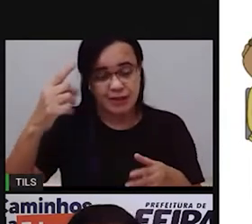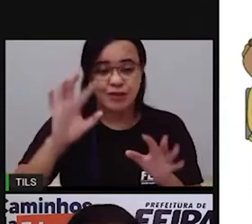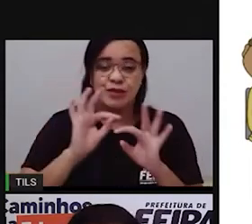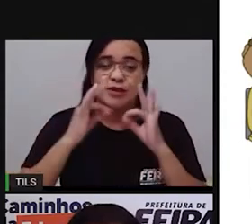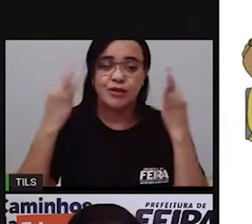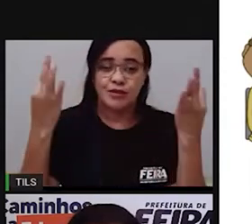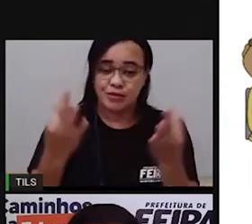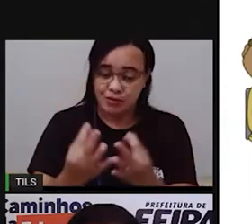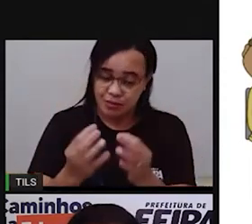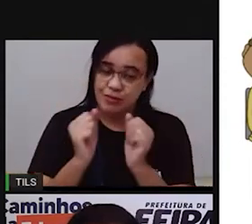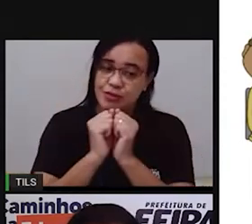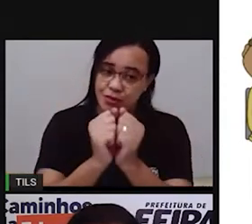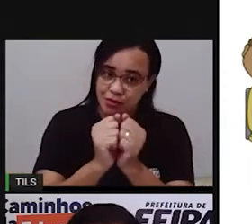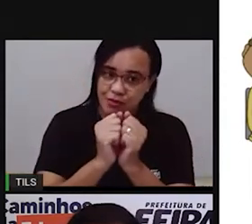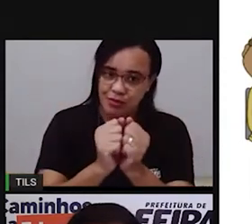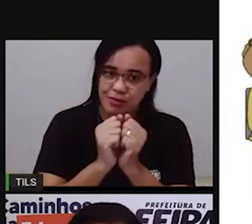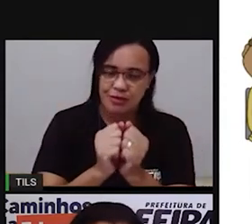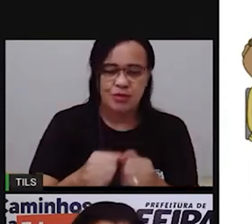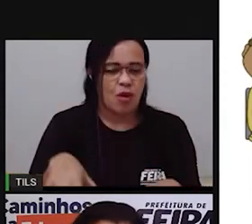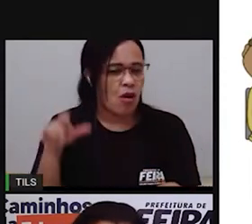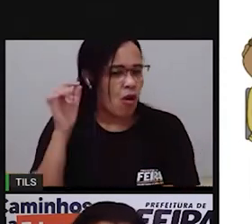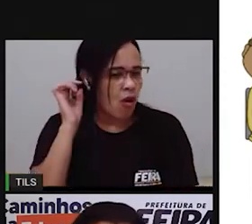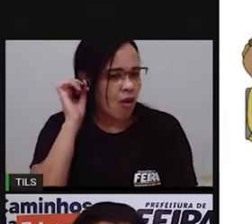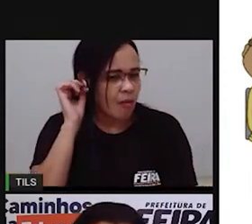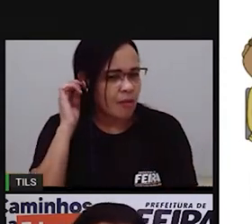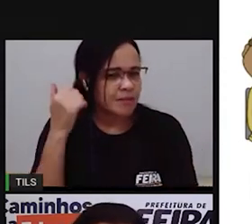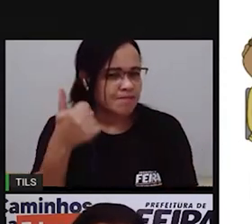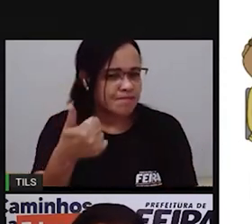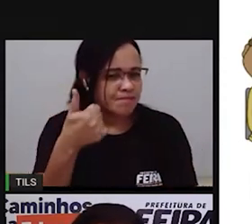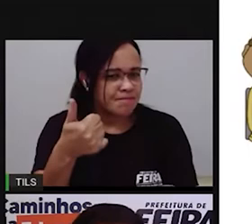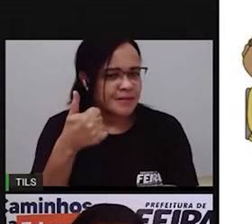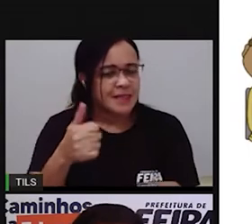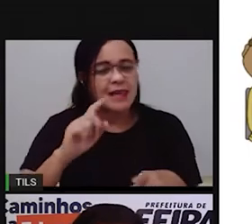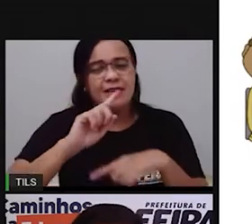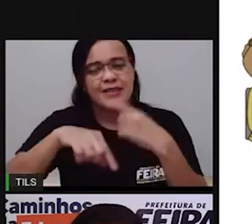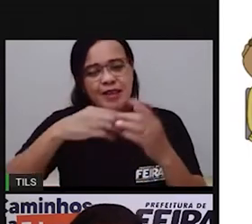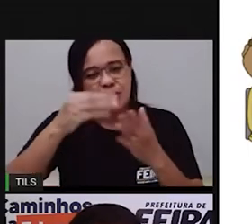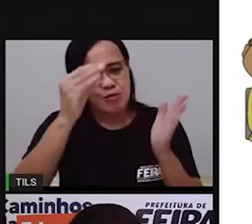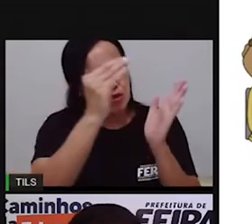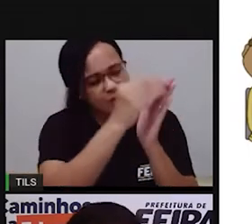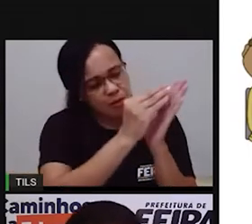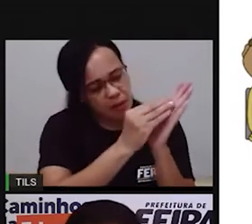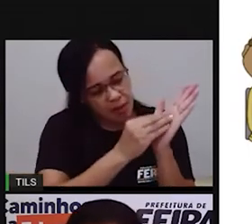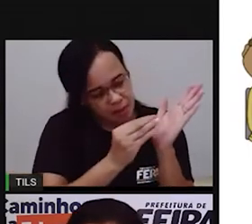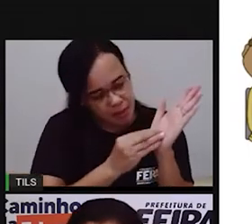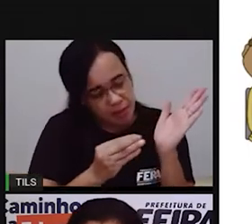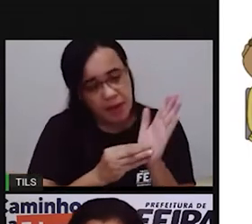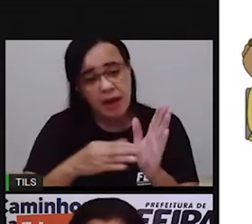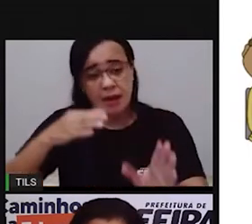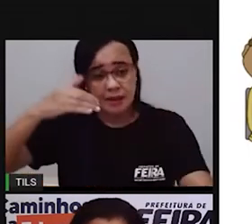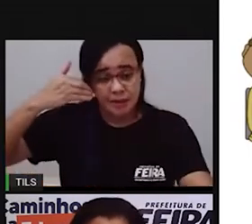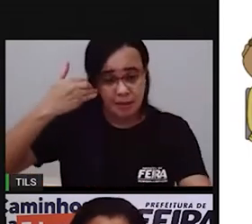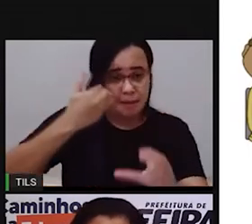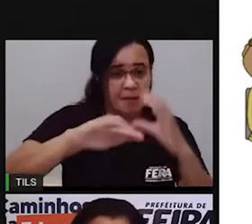capricha aí nessa atividade não esqueça de registrar e enviar para a professora dessa escola